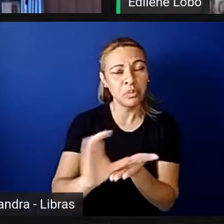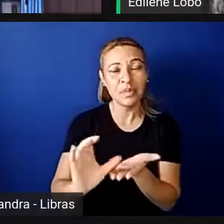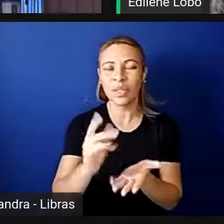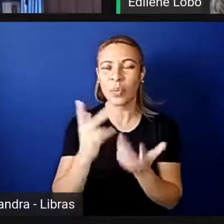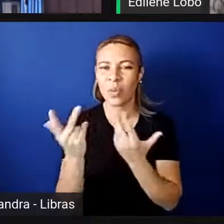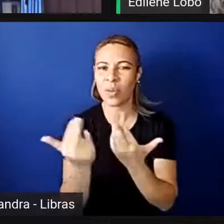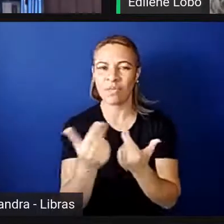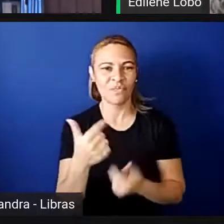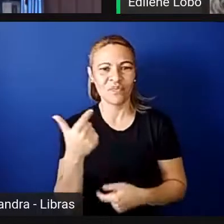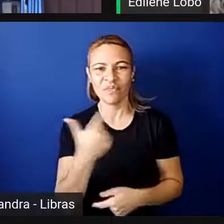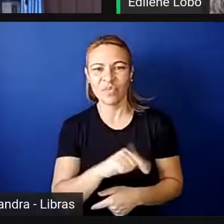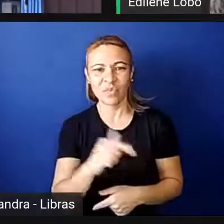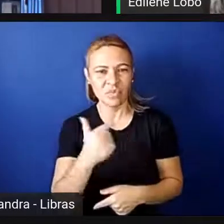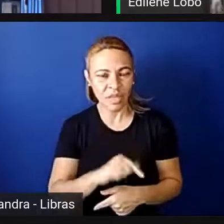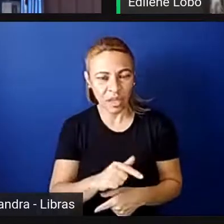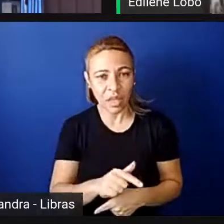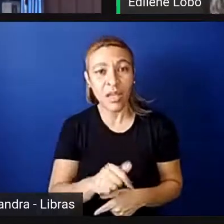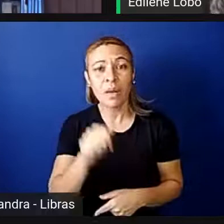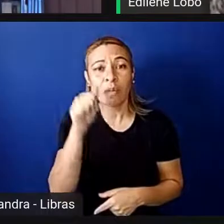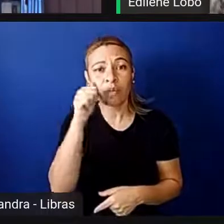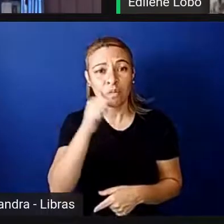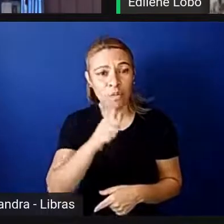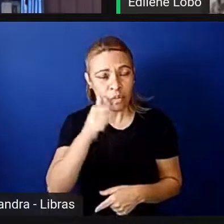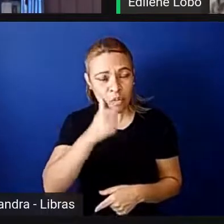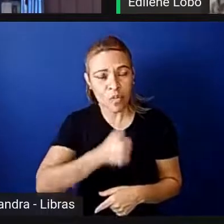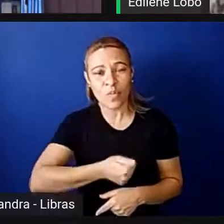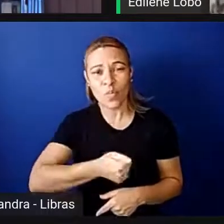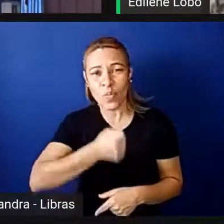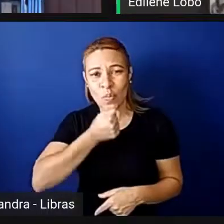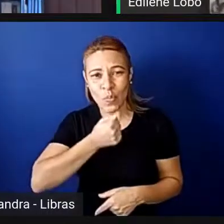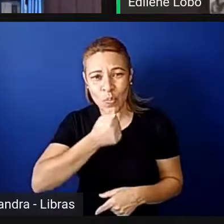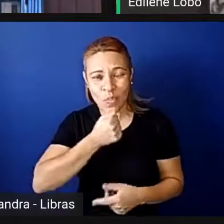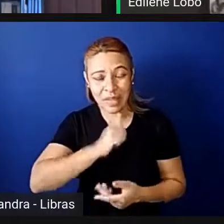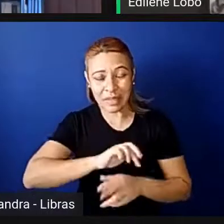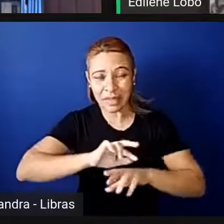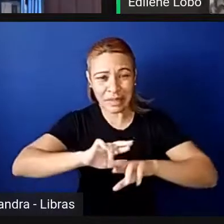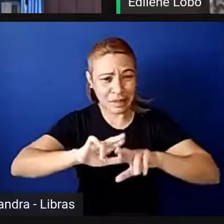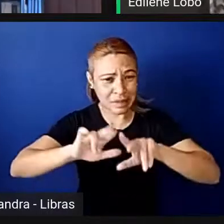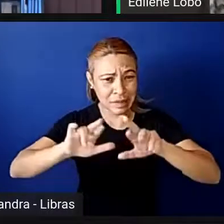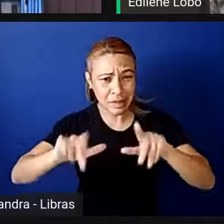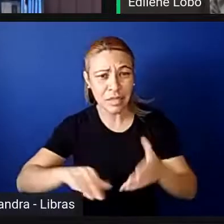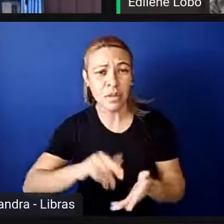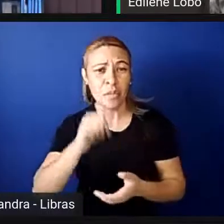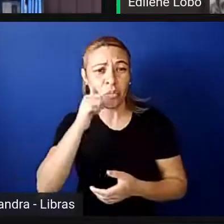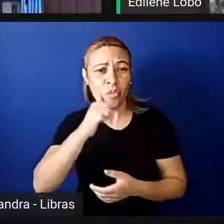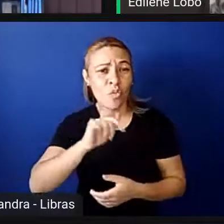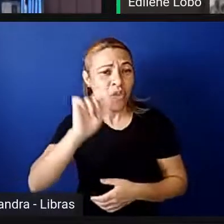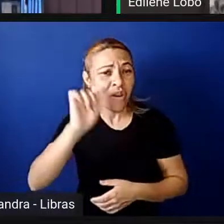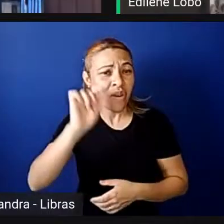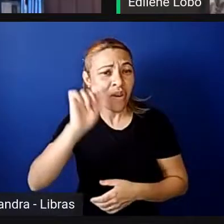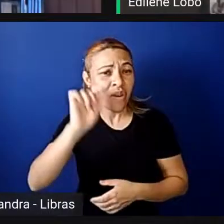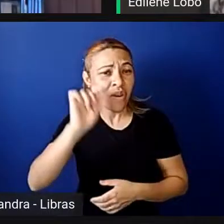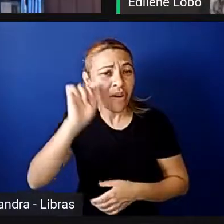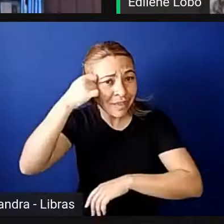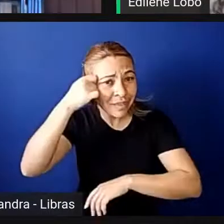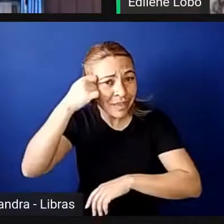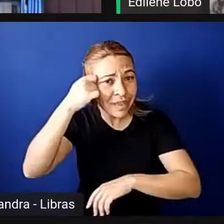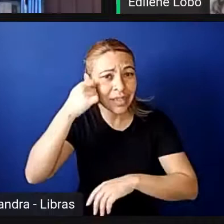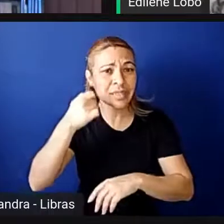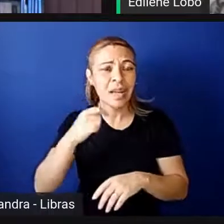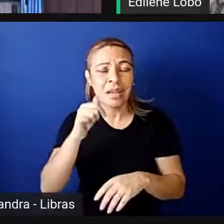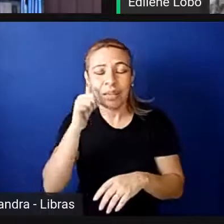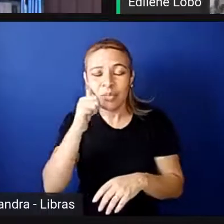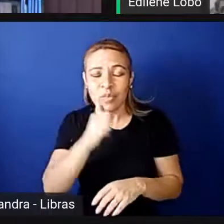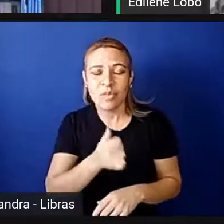ainda nesse conjunto com vários recortes como mulheres negras, as mulheres ainda